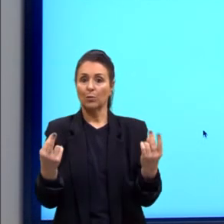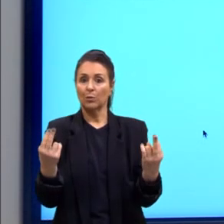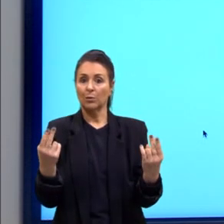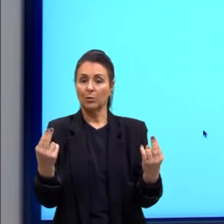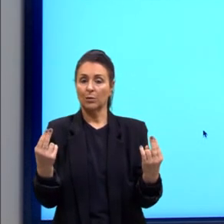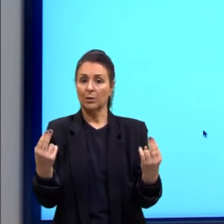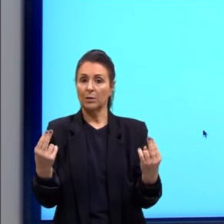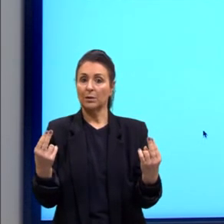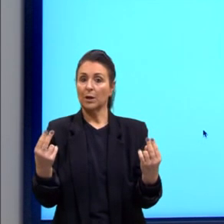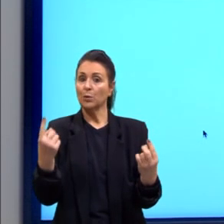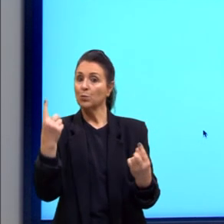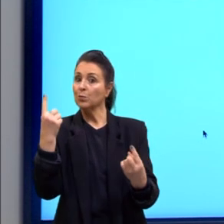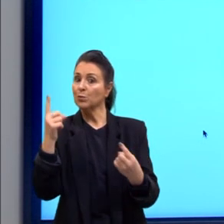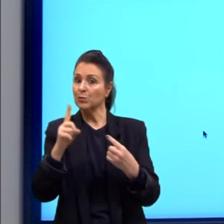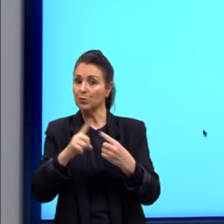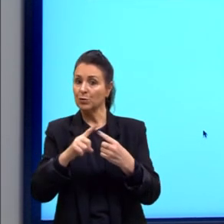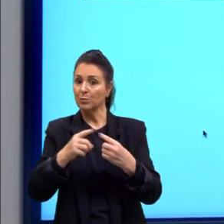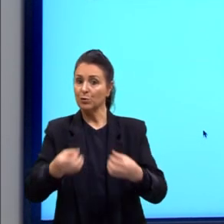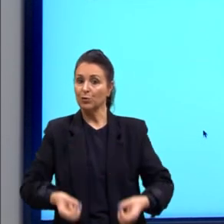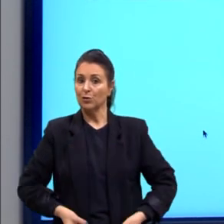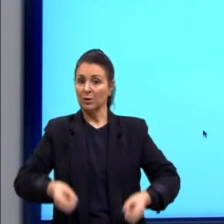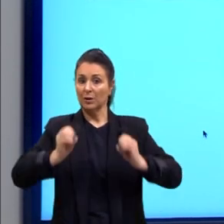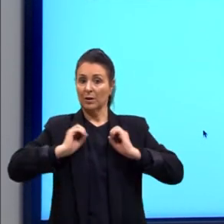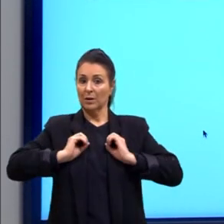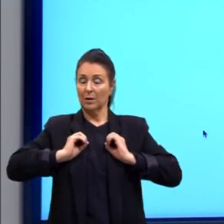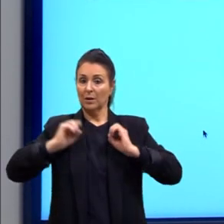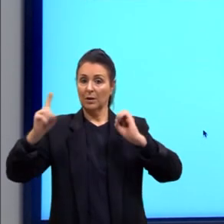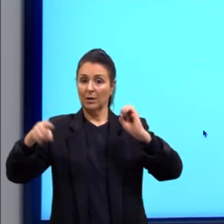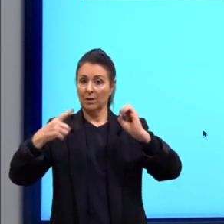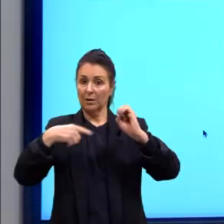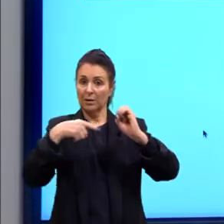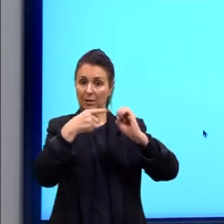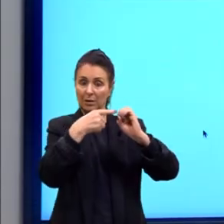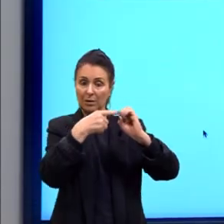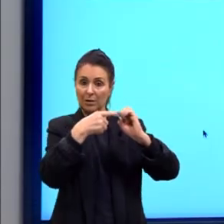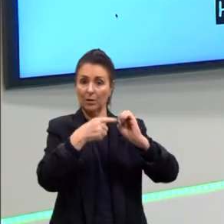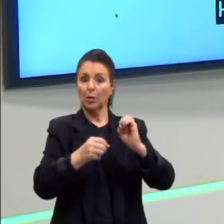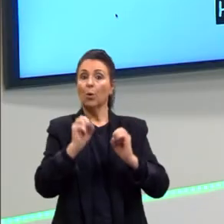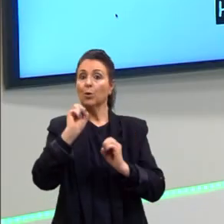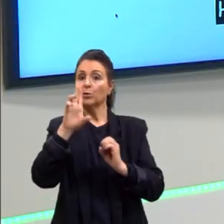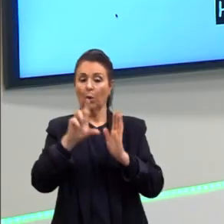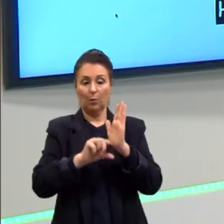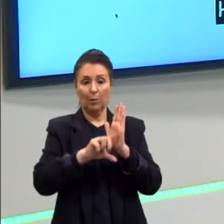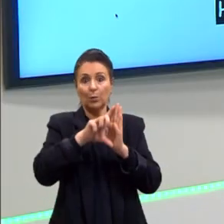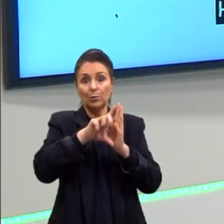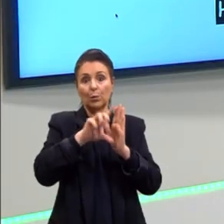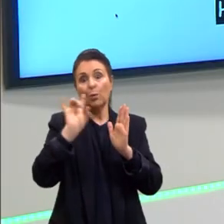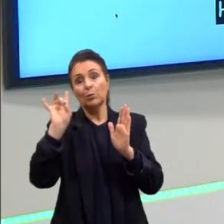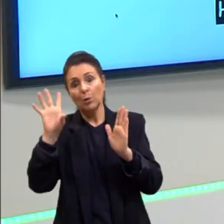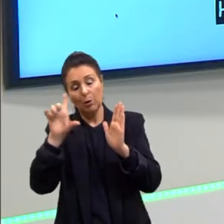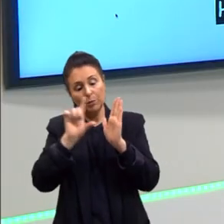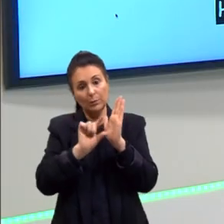tipo de gameta, só um tipo, que é ou só o maiúsculo ou só o minúsculo.